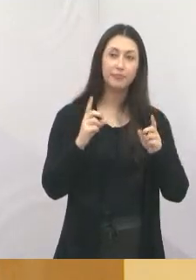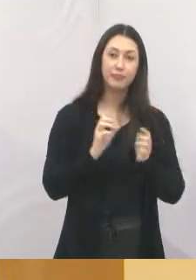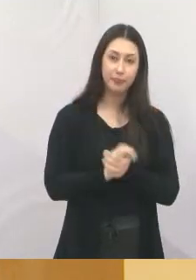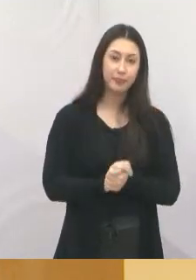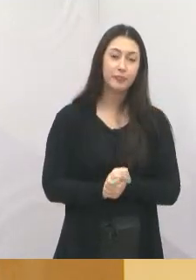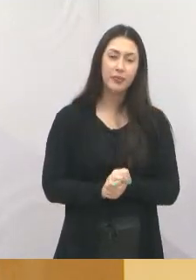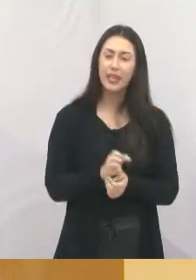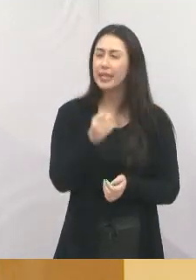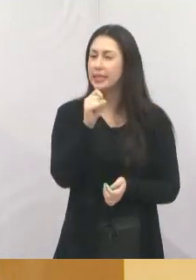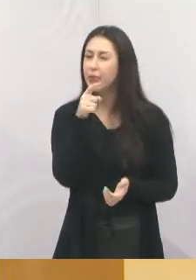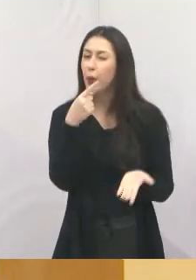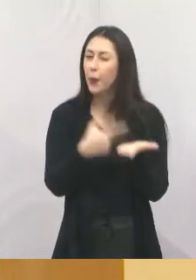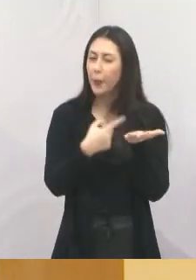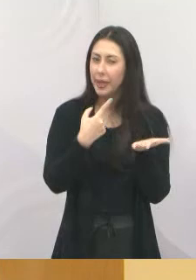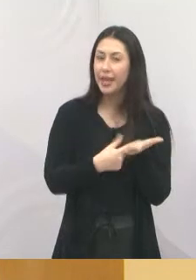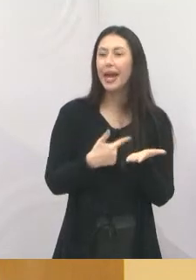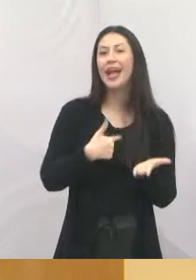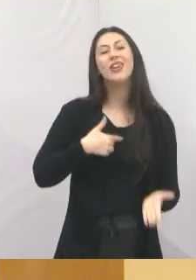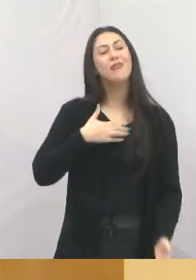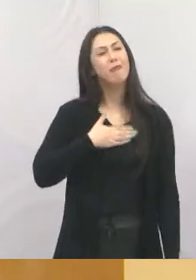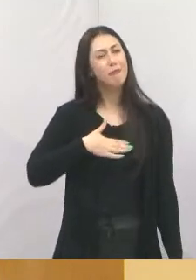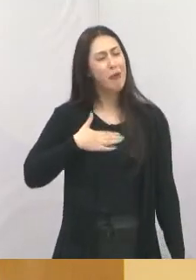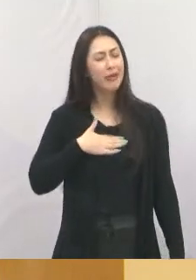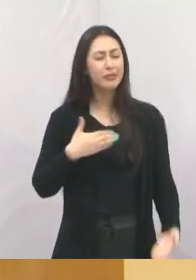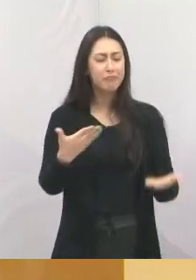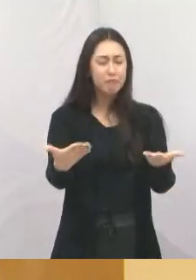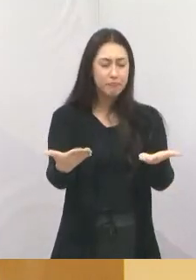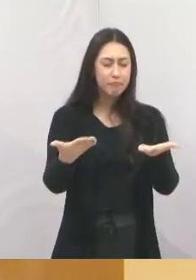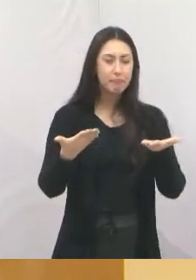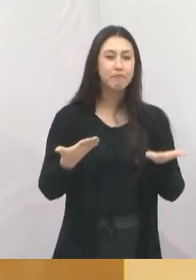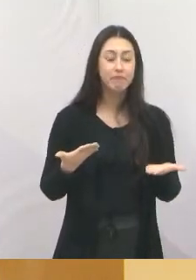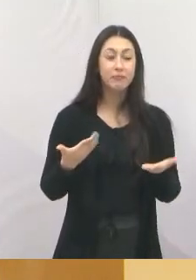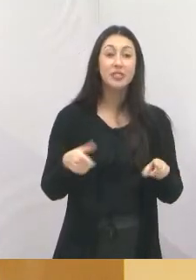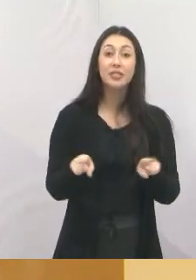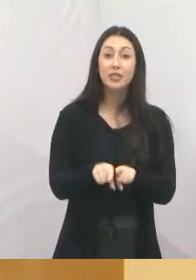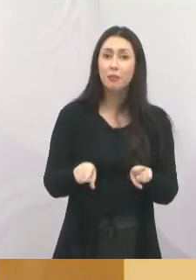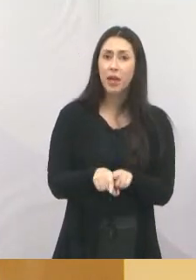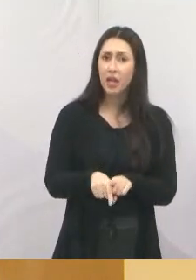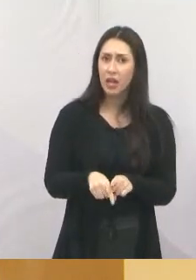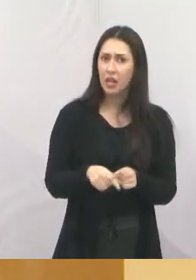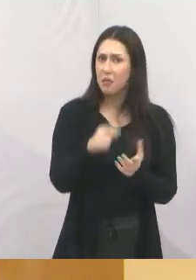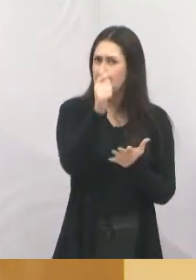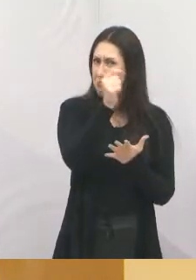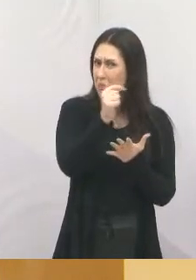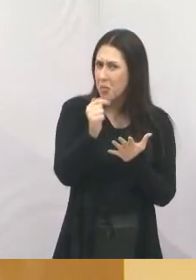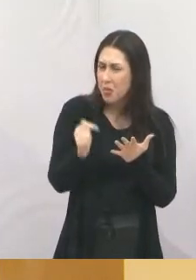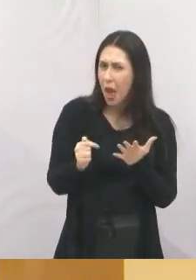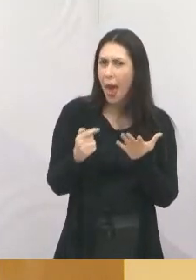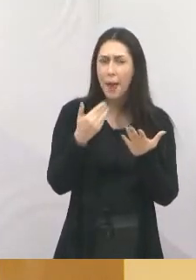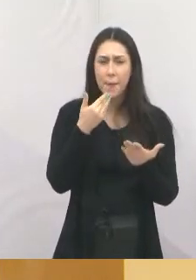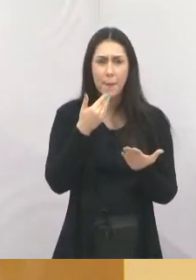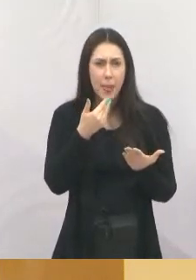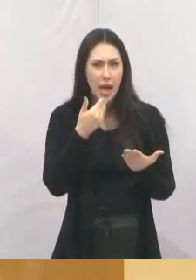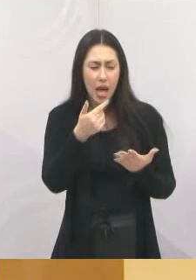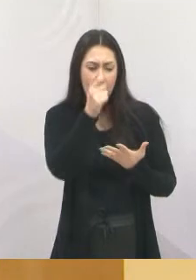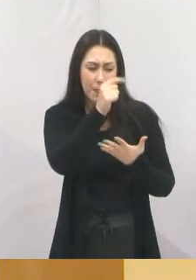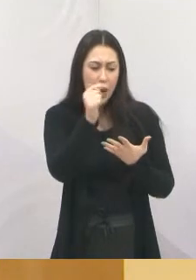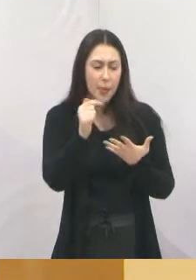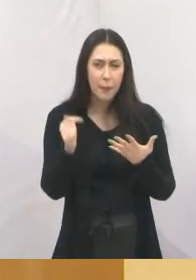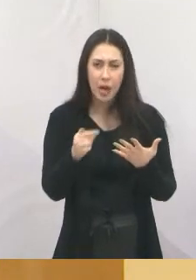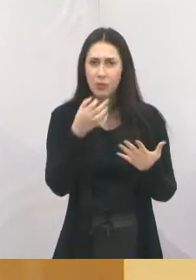marcando um horário, eu terei o maior prazer em te atender. E traga suas demandas, traga suas solicitações, suas